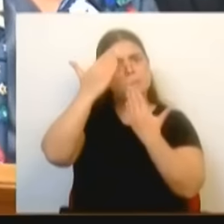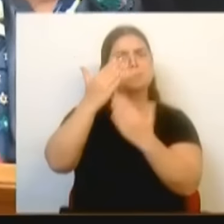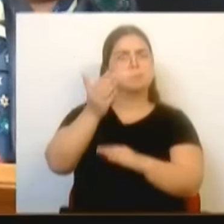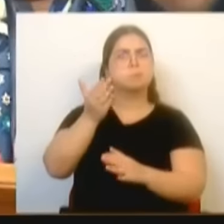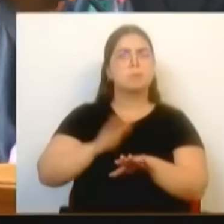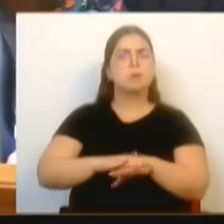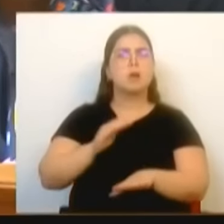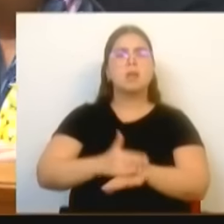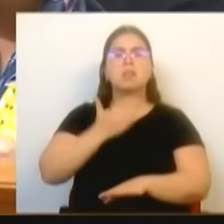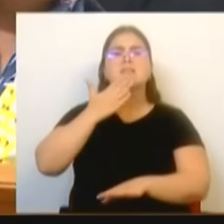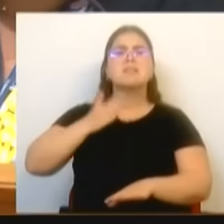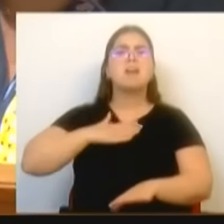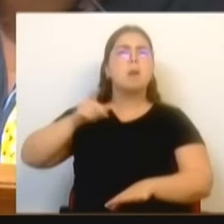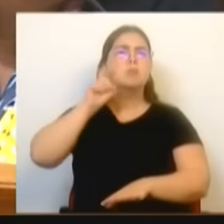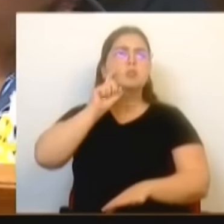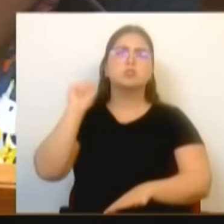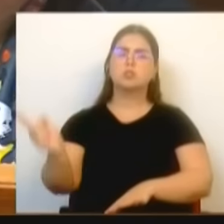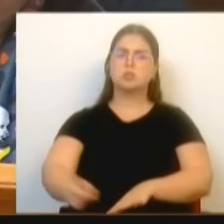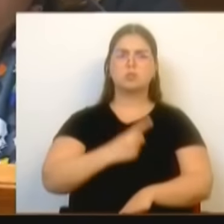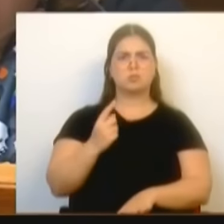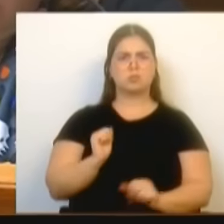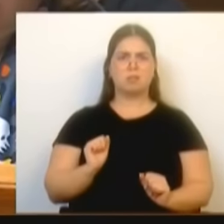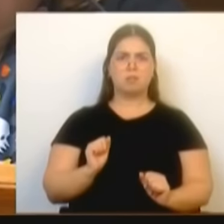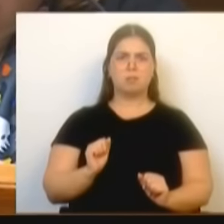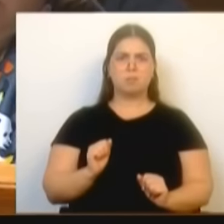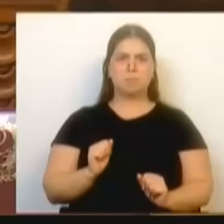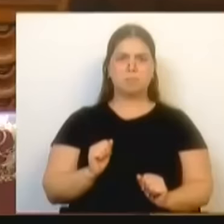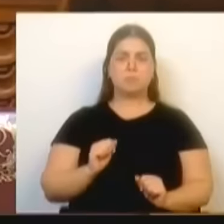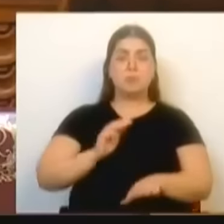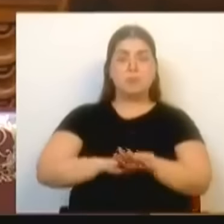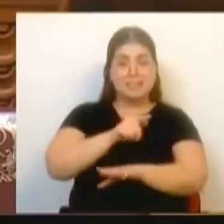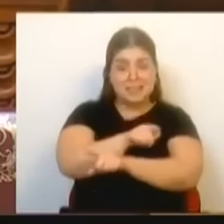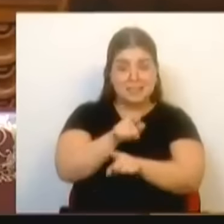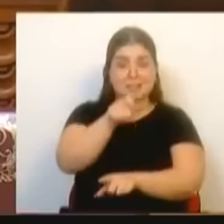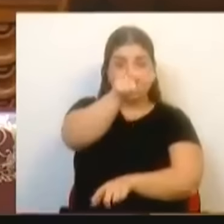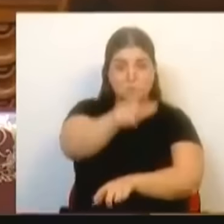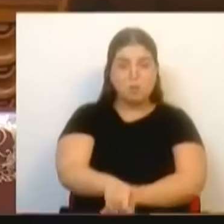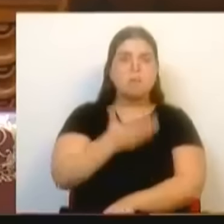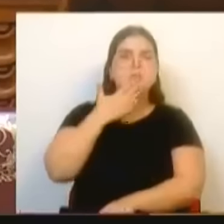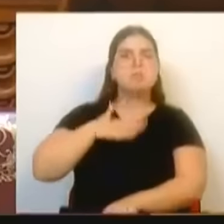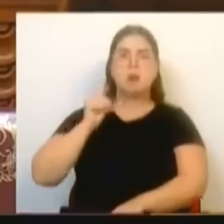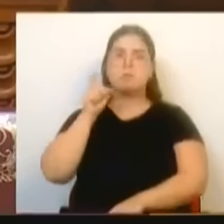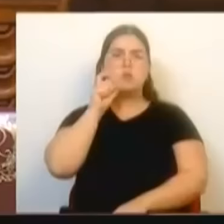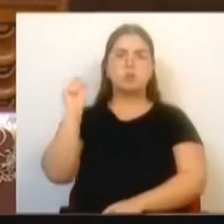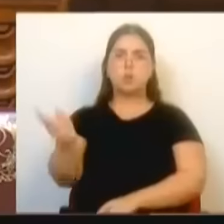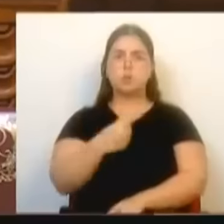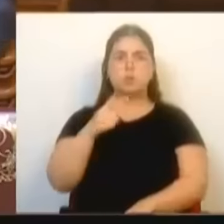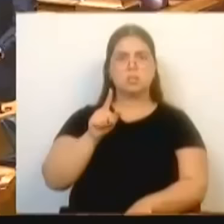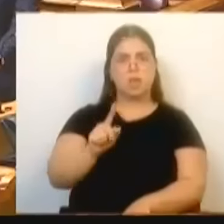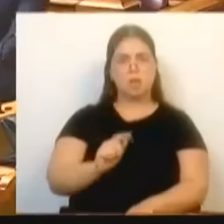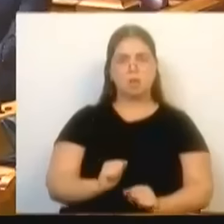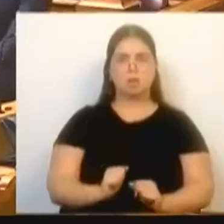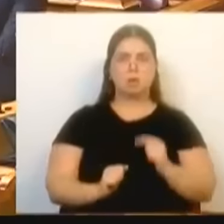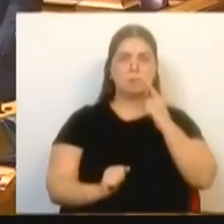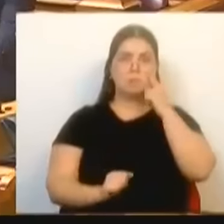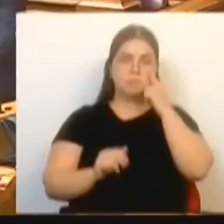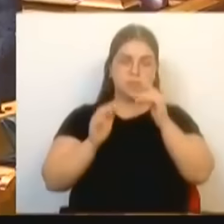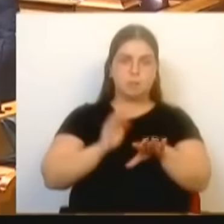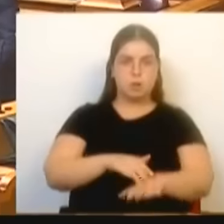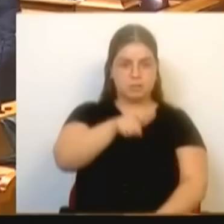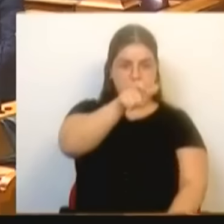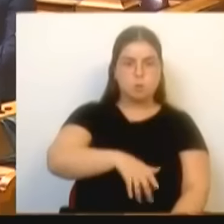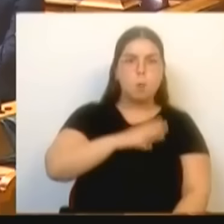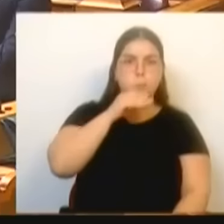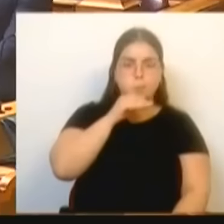por nós. Porque ele se atravessou por nós. Porque ele se atravessou por nós. Porque ele, com este